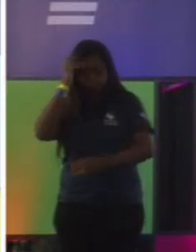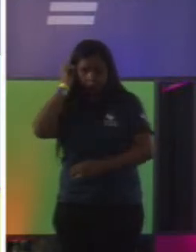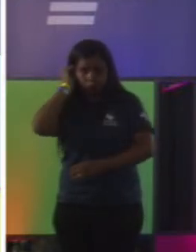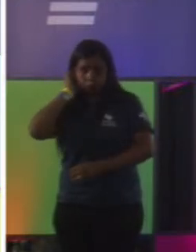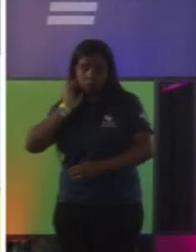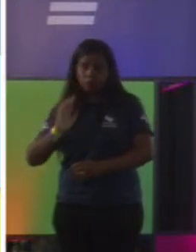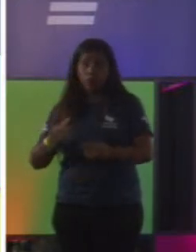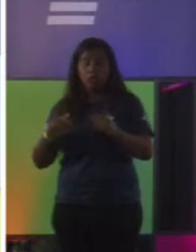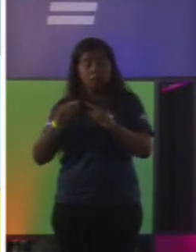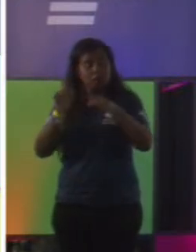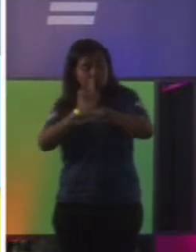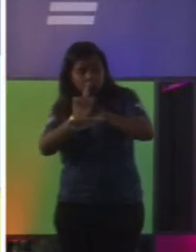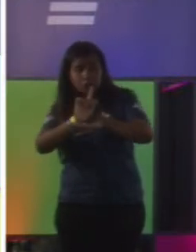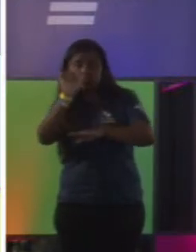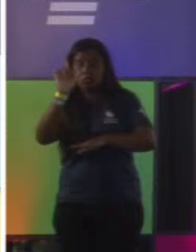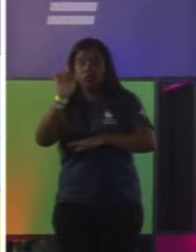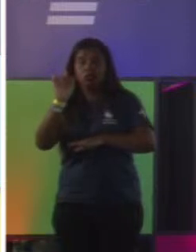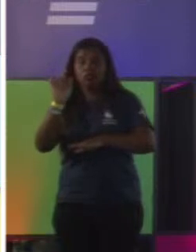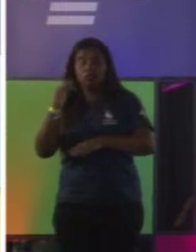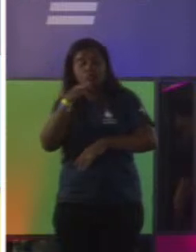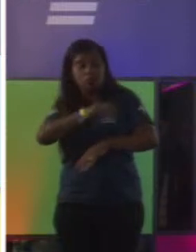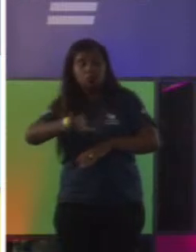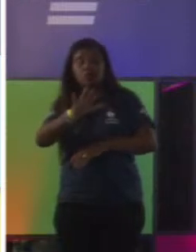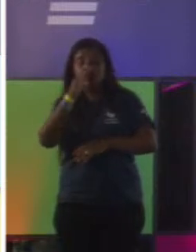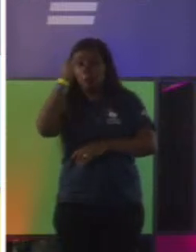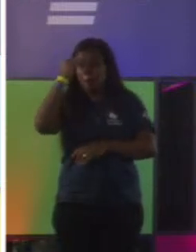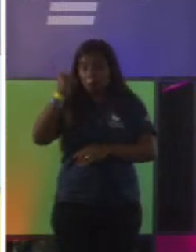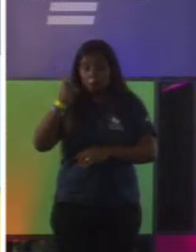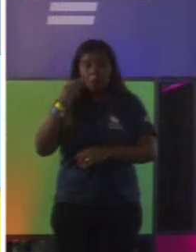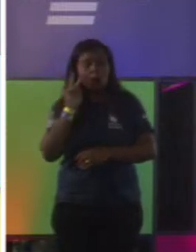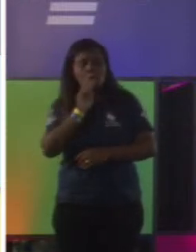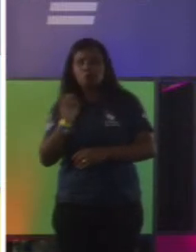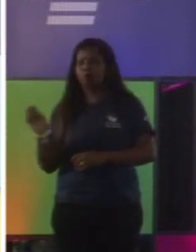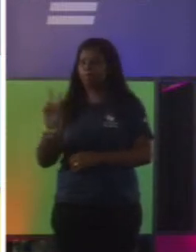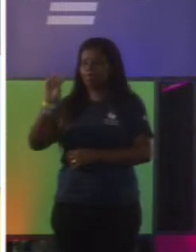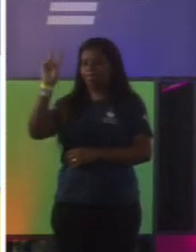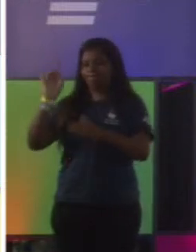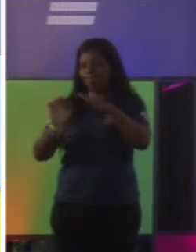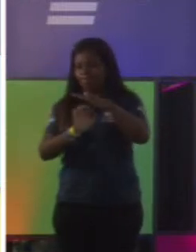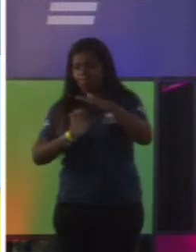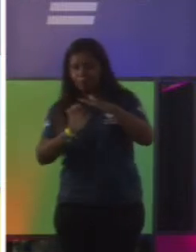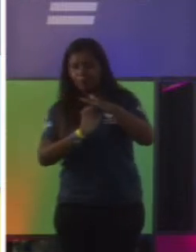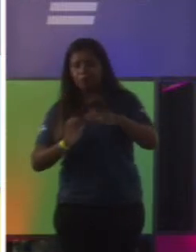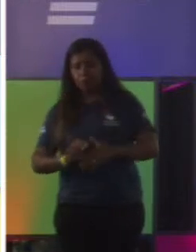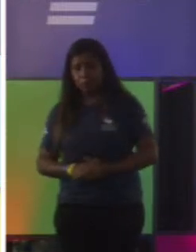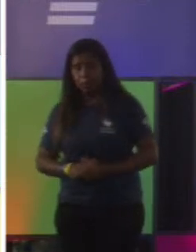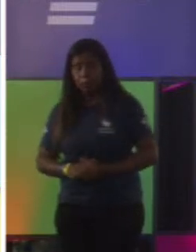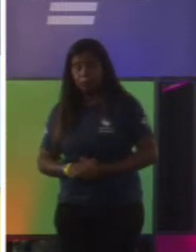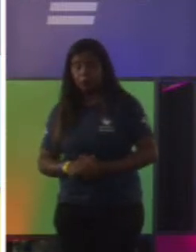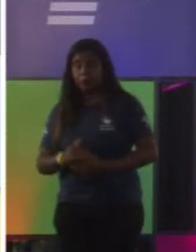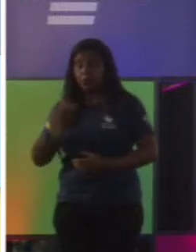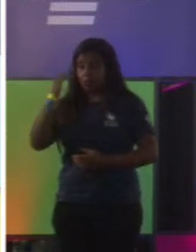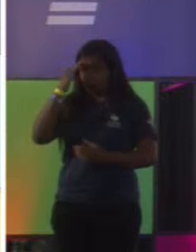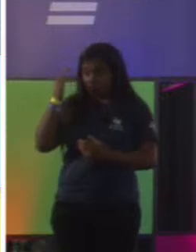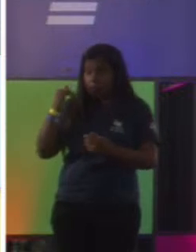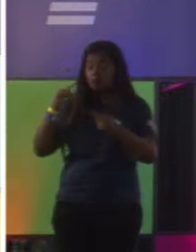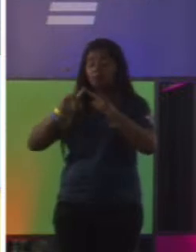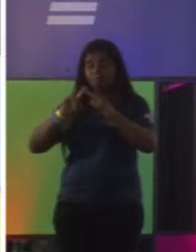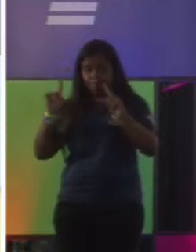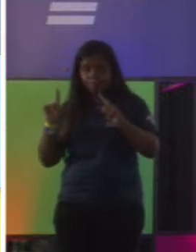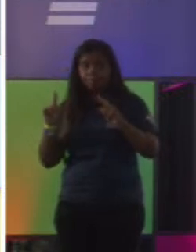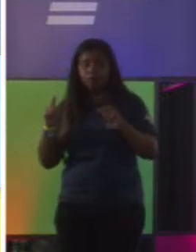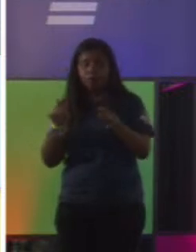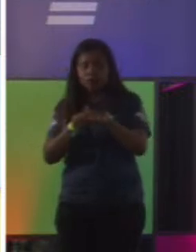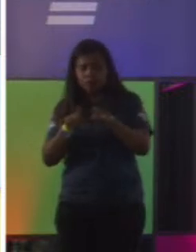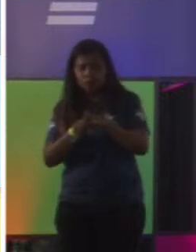entregar mais gestão para as pessoas conseguirem crescer o negócio e ver valor dentro daquilo. É sobre, não falei da Cibs, mas também teve com a